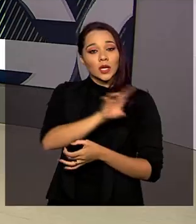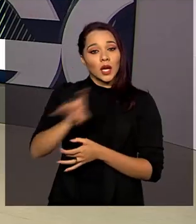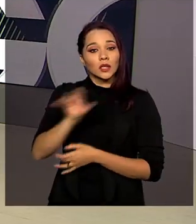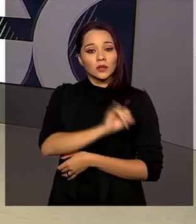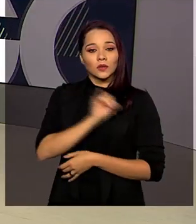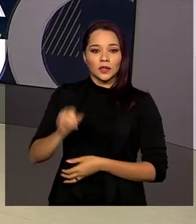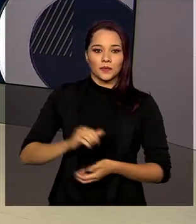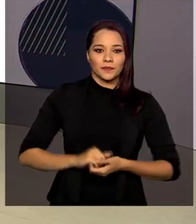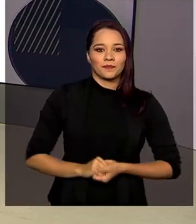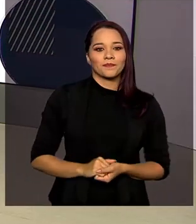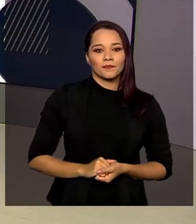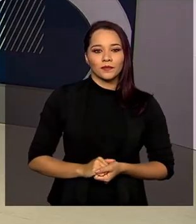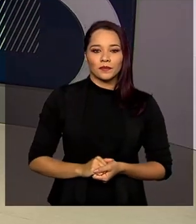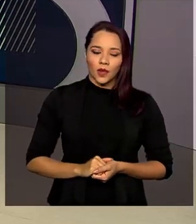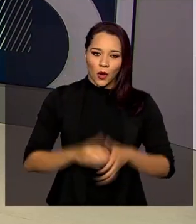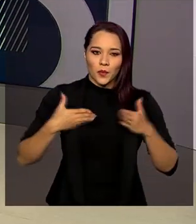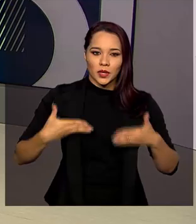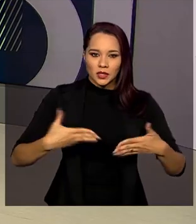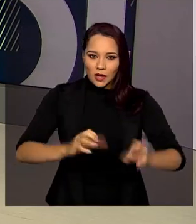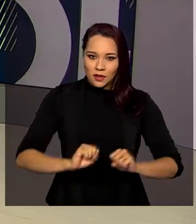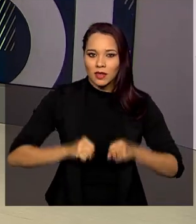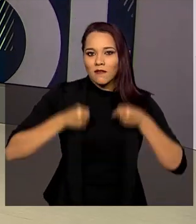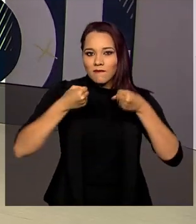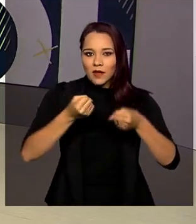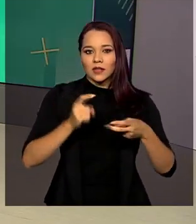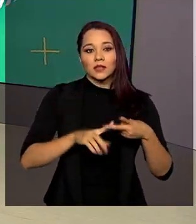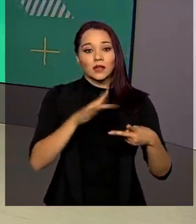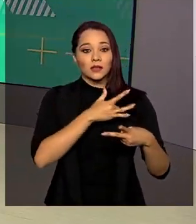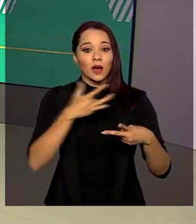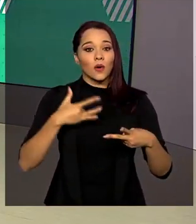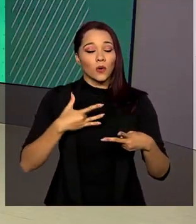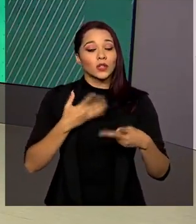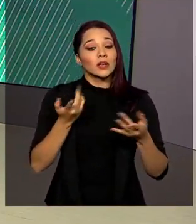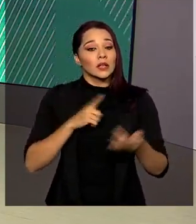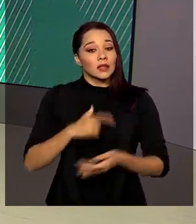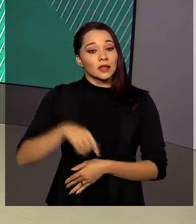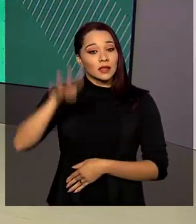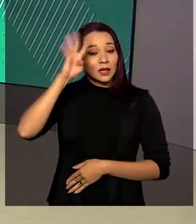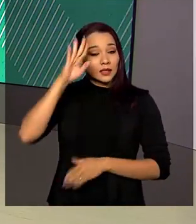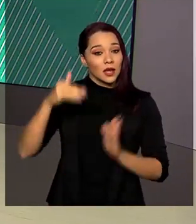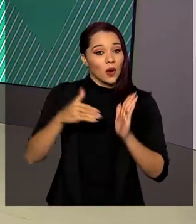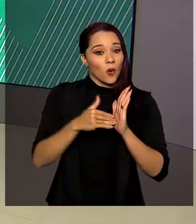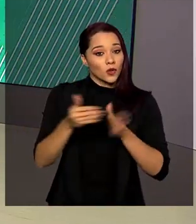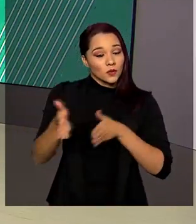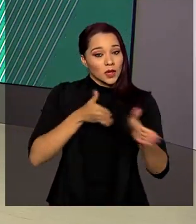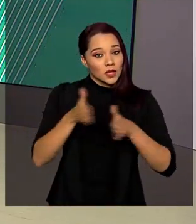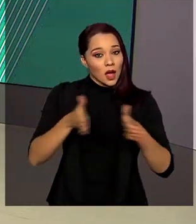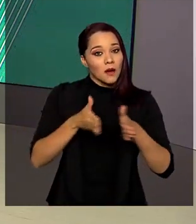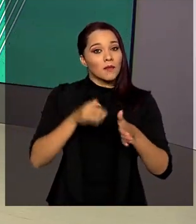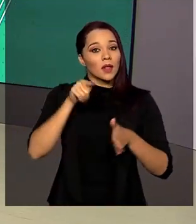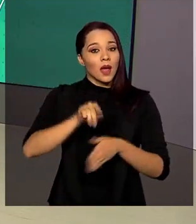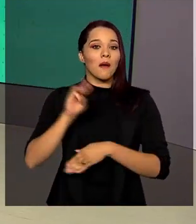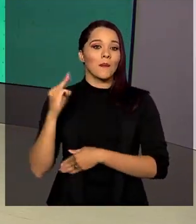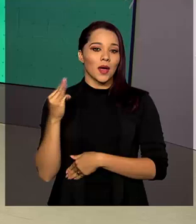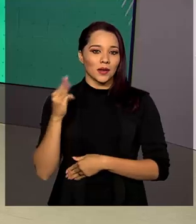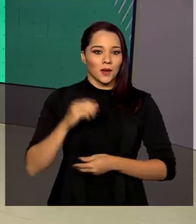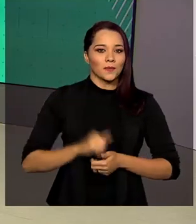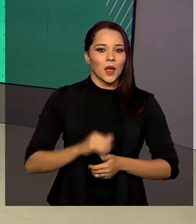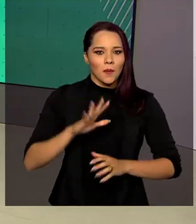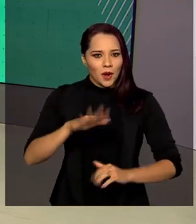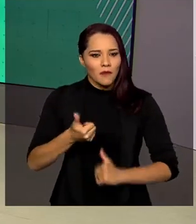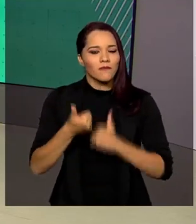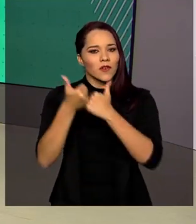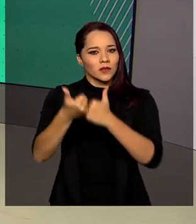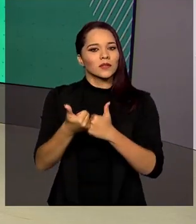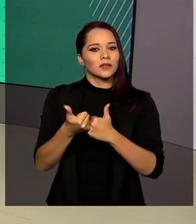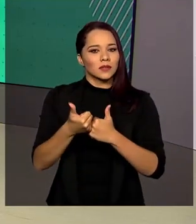Os Ministérios da Defesa e da Saúde realizam a terceira e última etapa da Missão Maranhão para reforçar